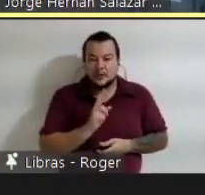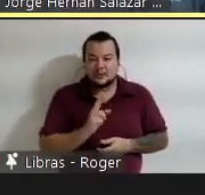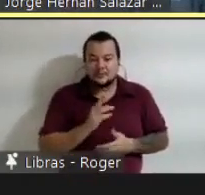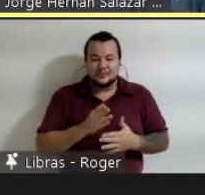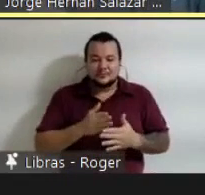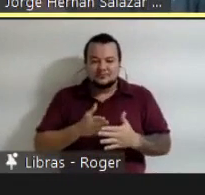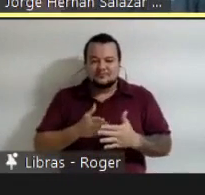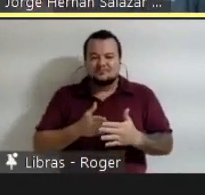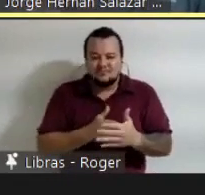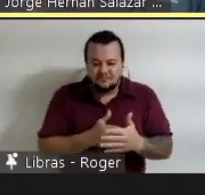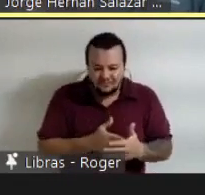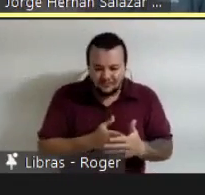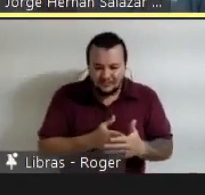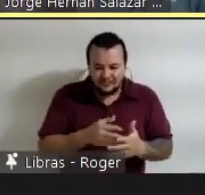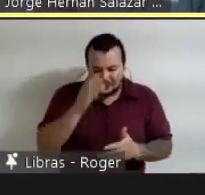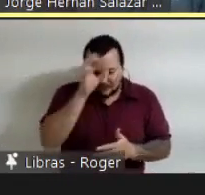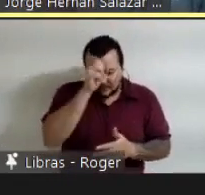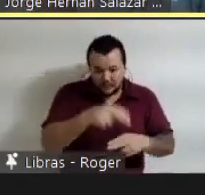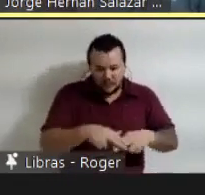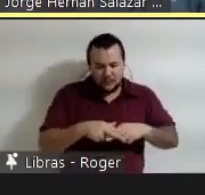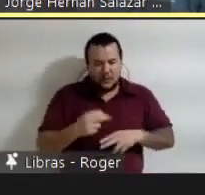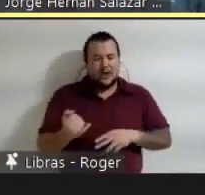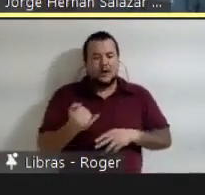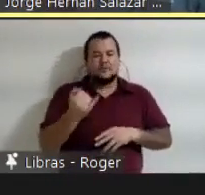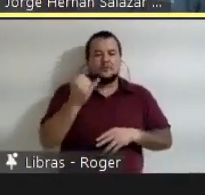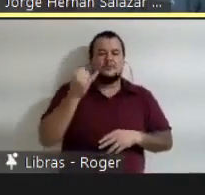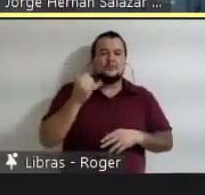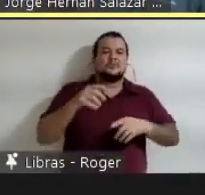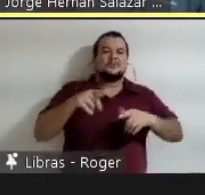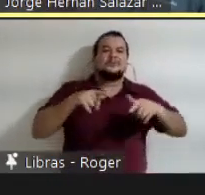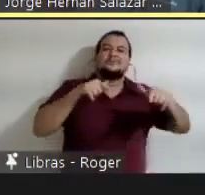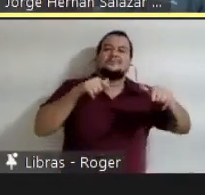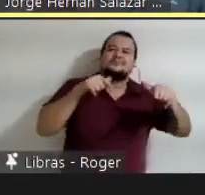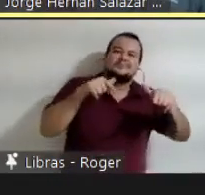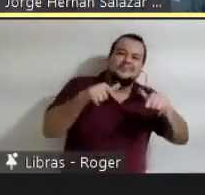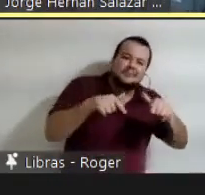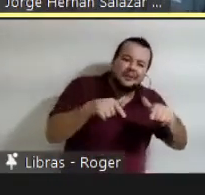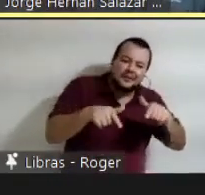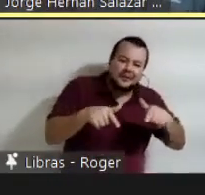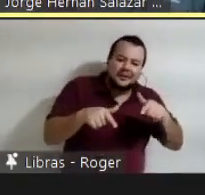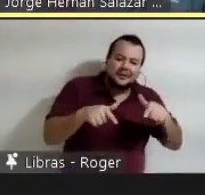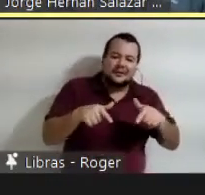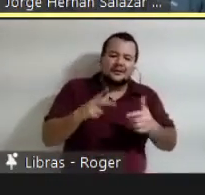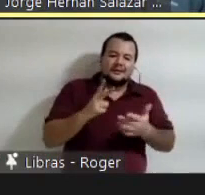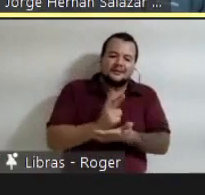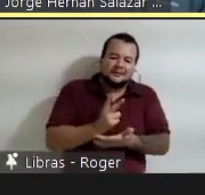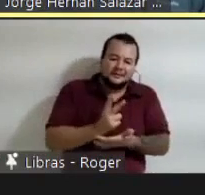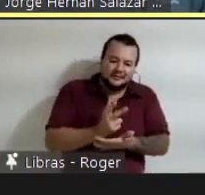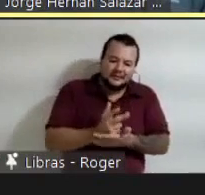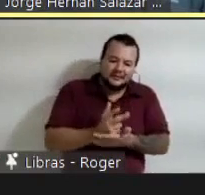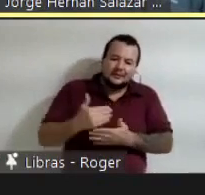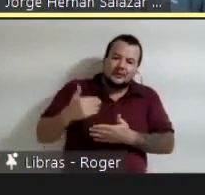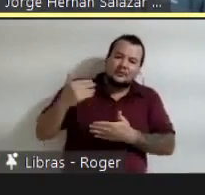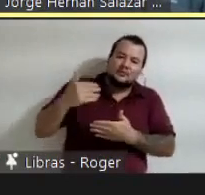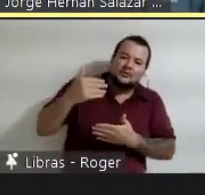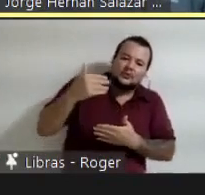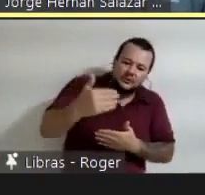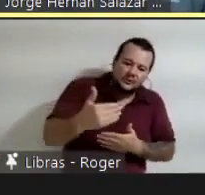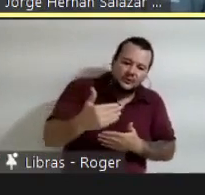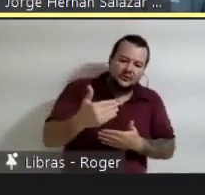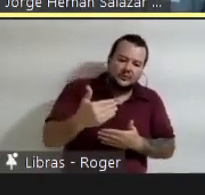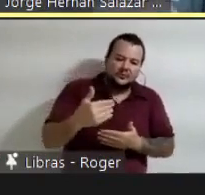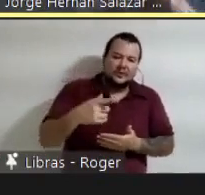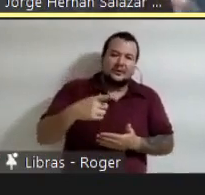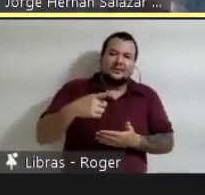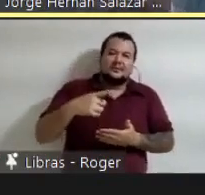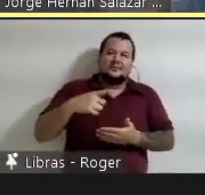importante trabalhar em superar o estatus de verdade que têm nossas respostas. Porque o que eu